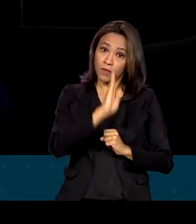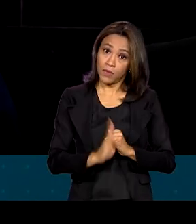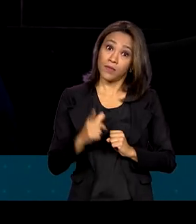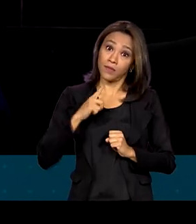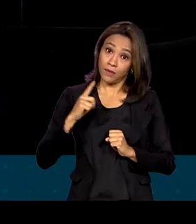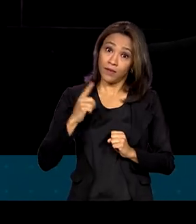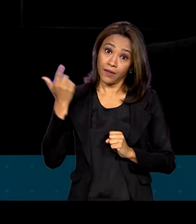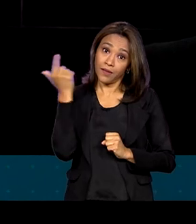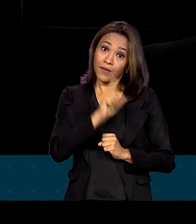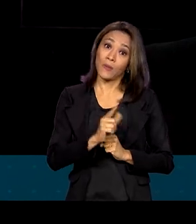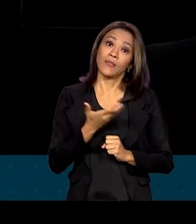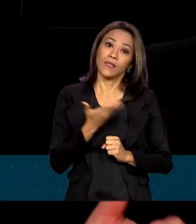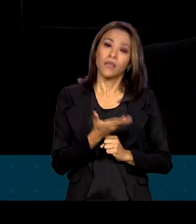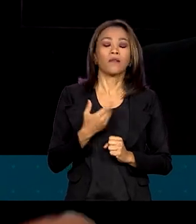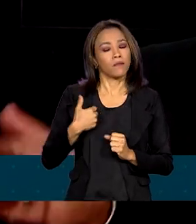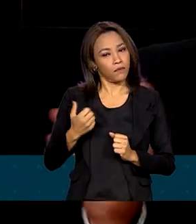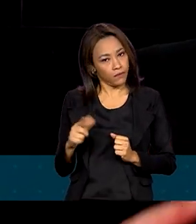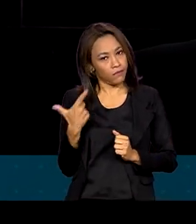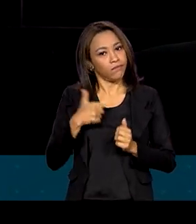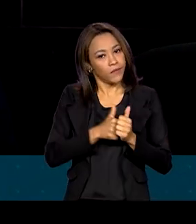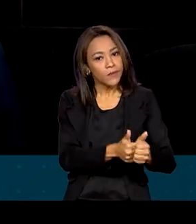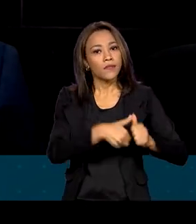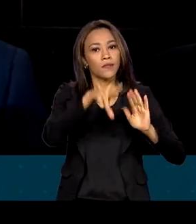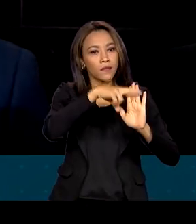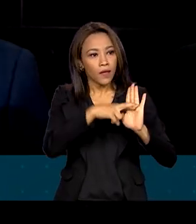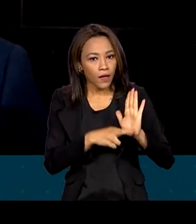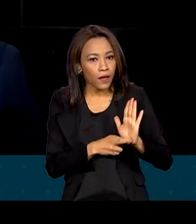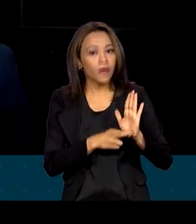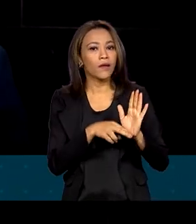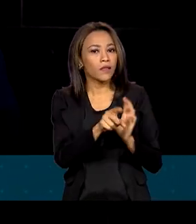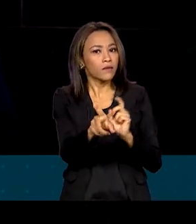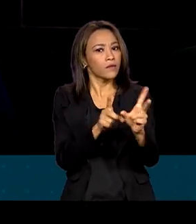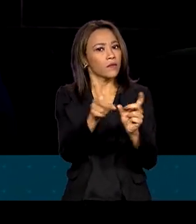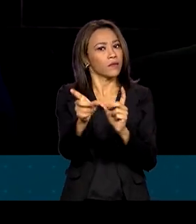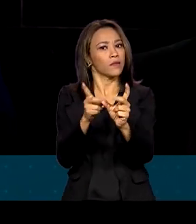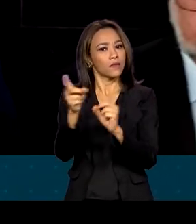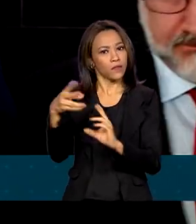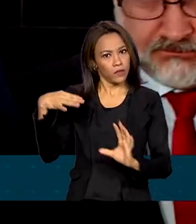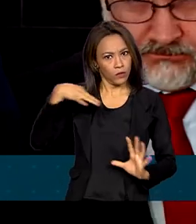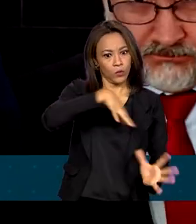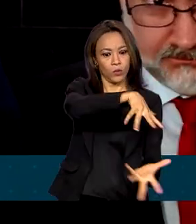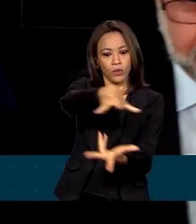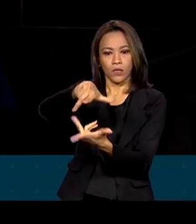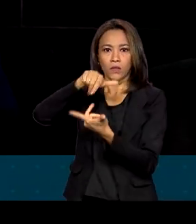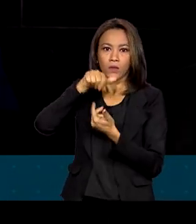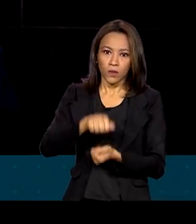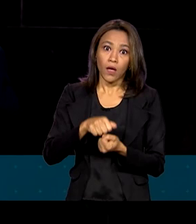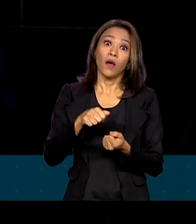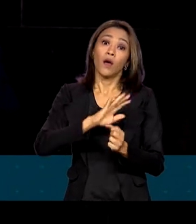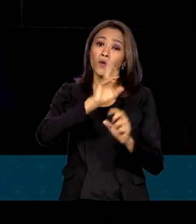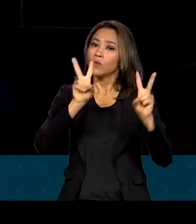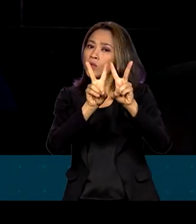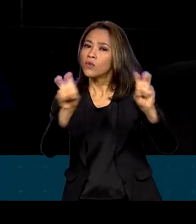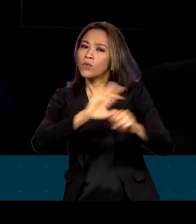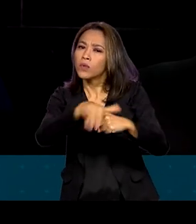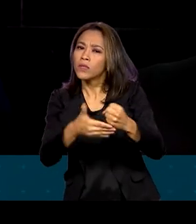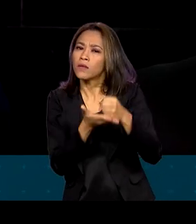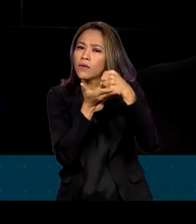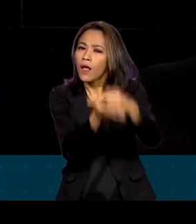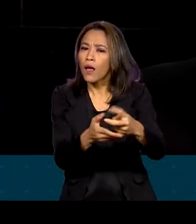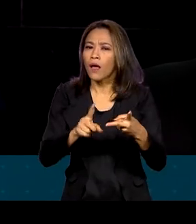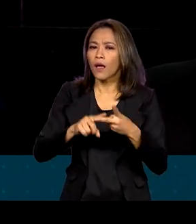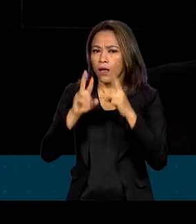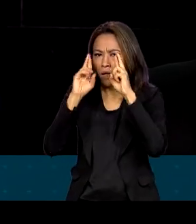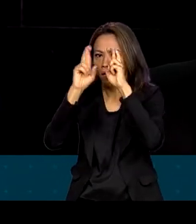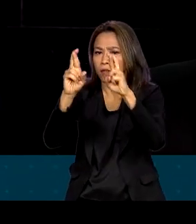habilitação. Desde que cumpram os critérios, as exigências do mercado exigente internacional, de sustentabilidade, de respeito ao meio